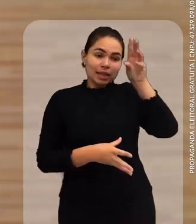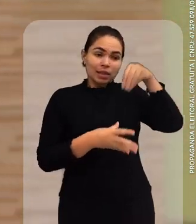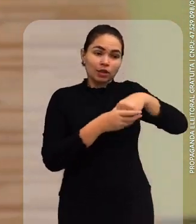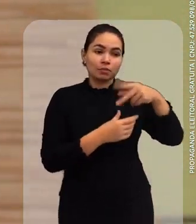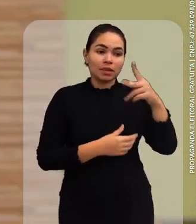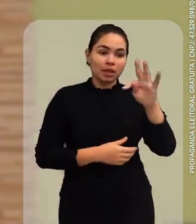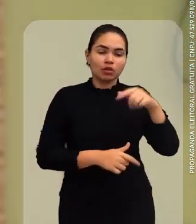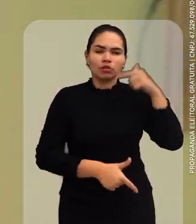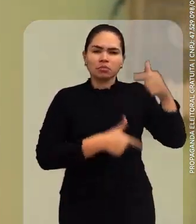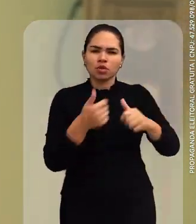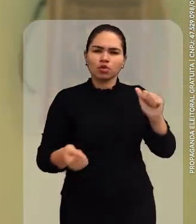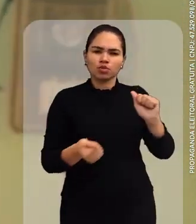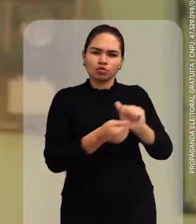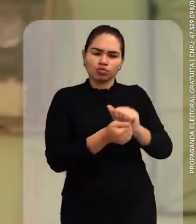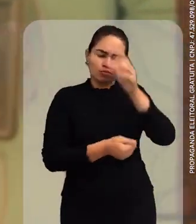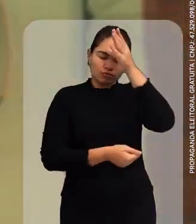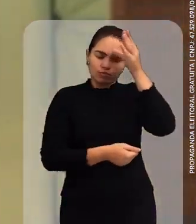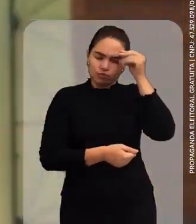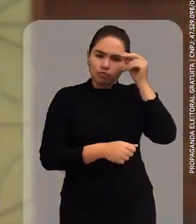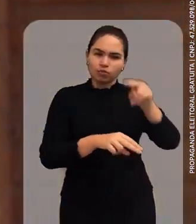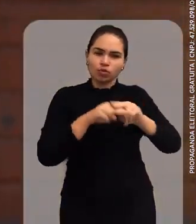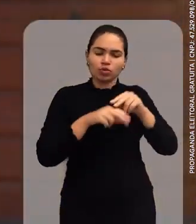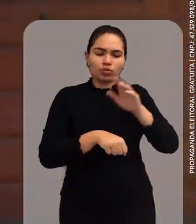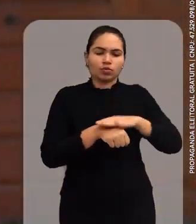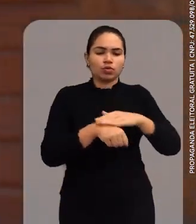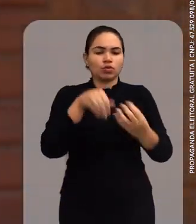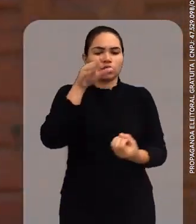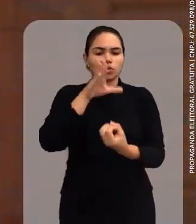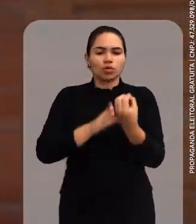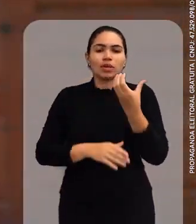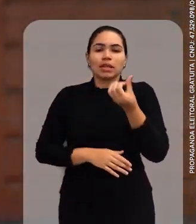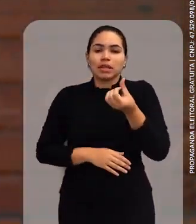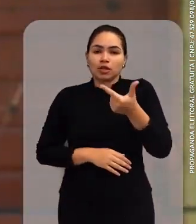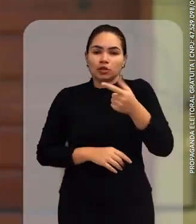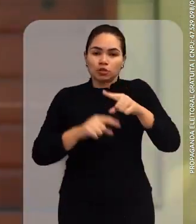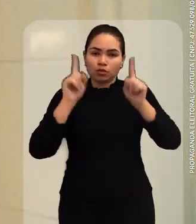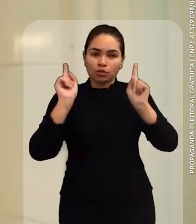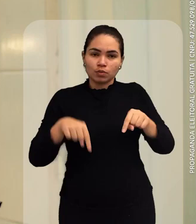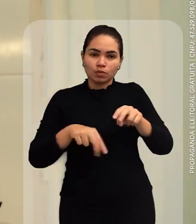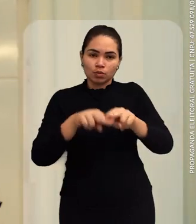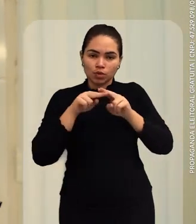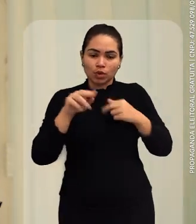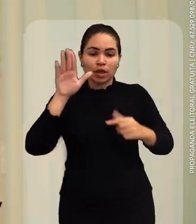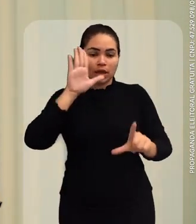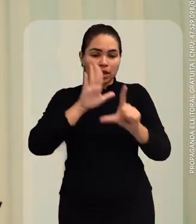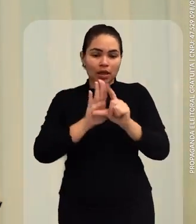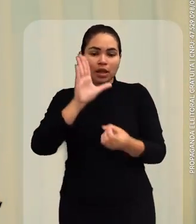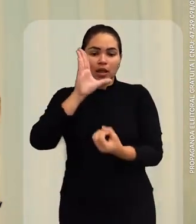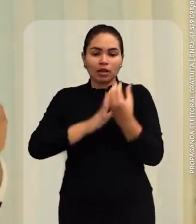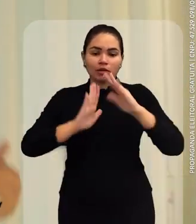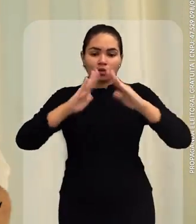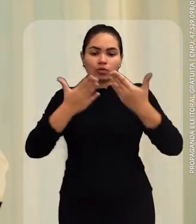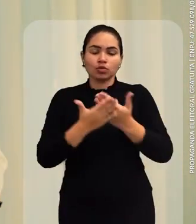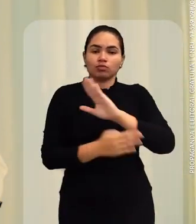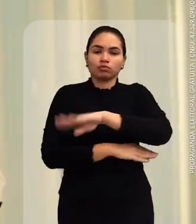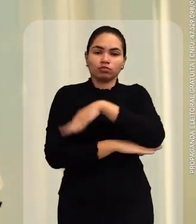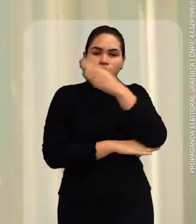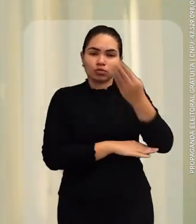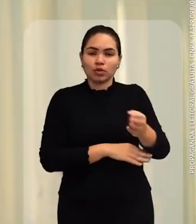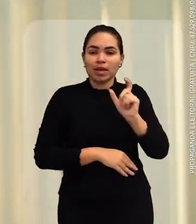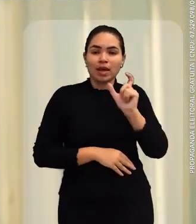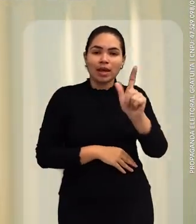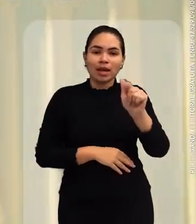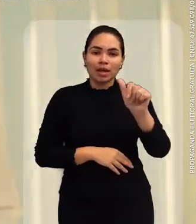PT, trabalhei lado a lado com Camilo. Fui autor de 62 projetos. Atuei na lei que implantou o ensino integral,